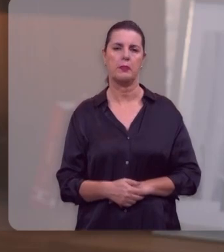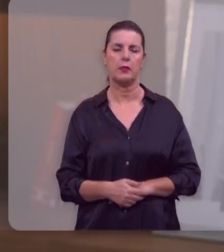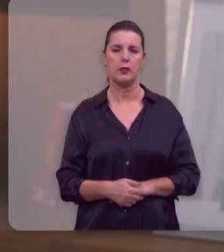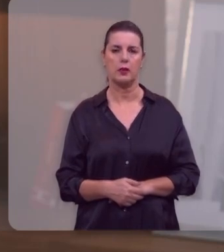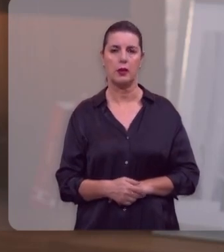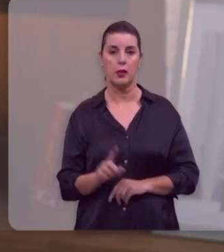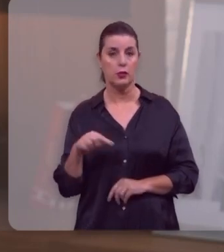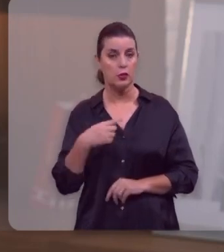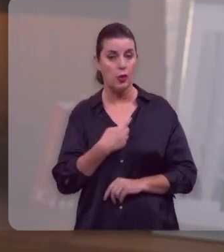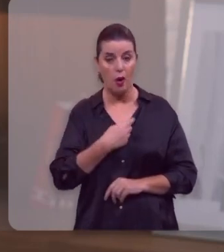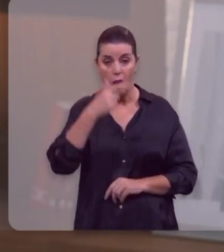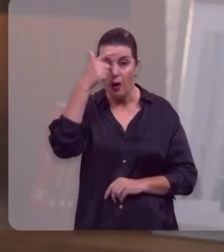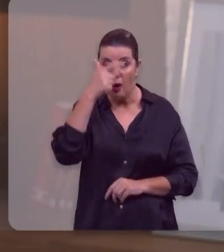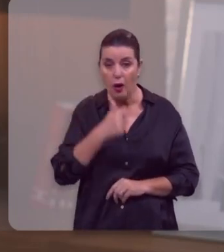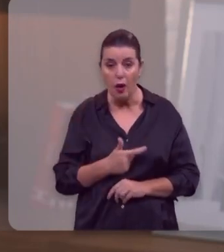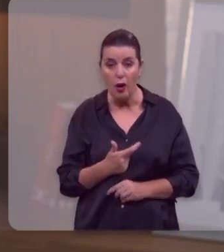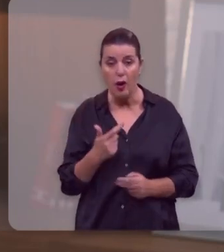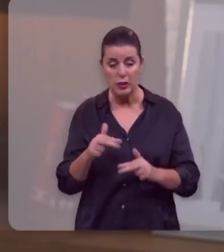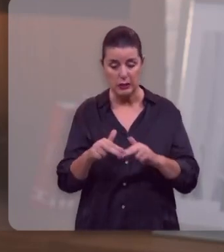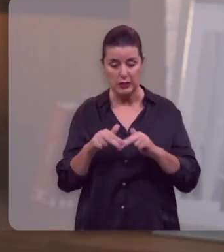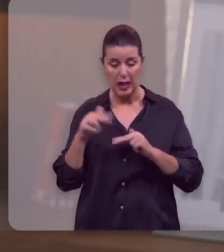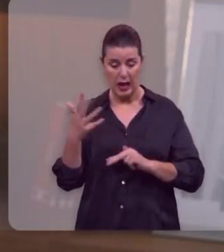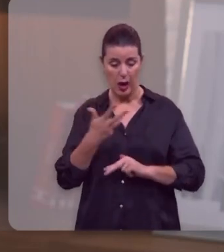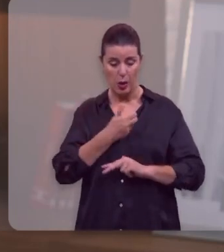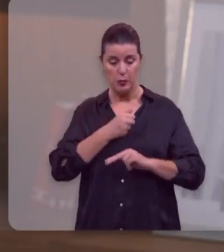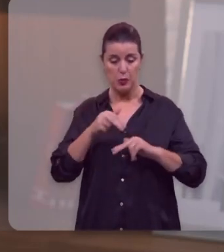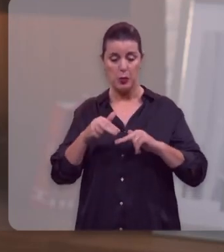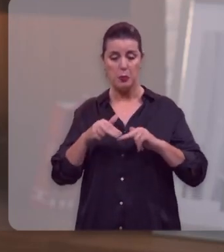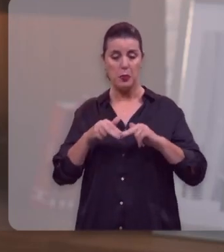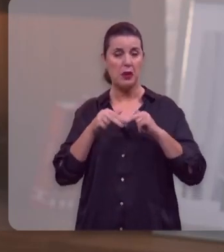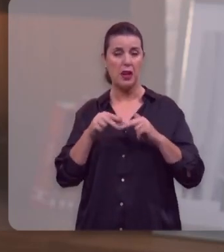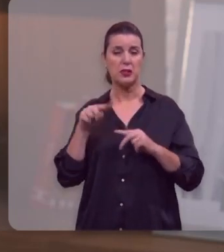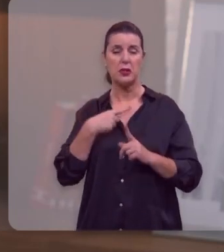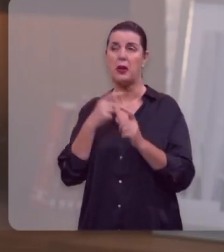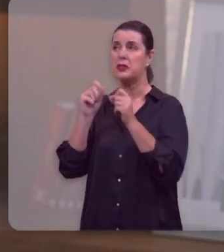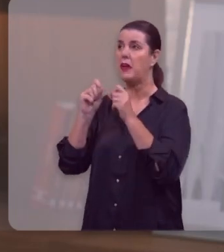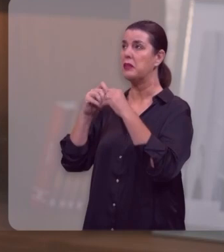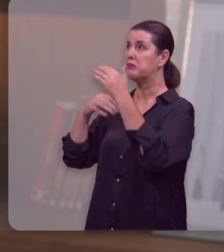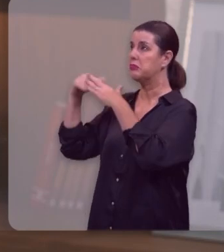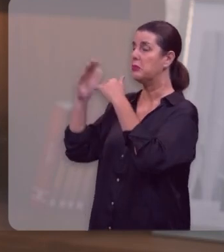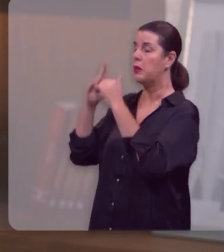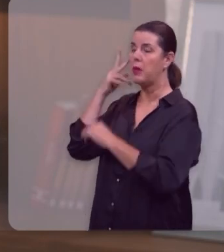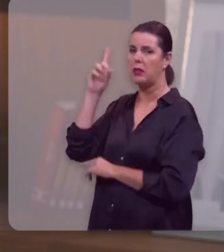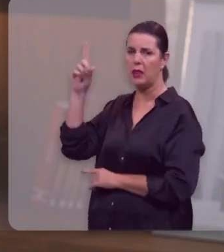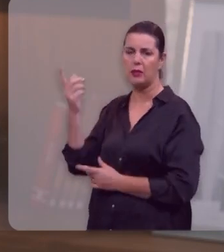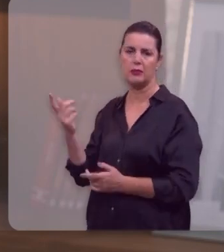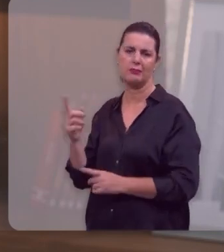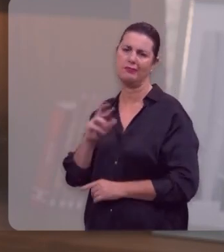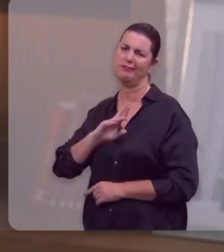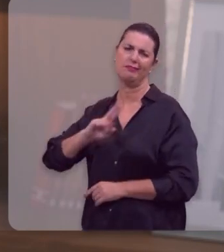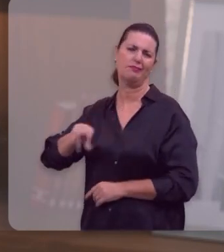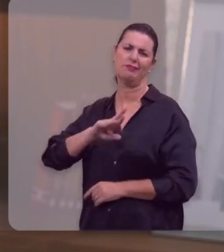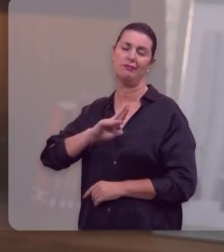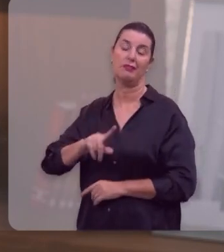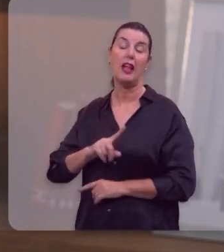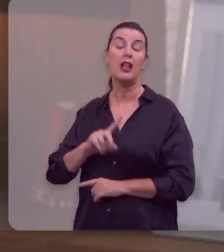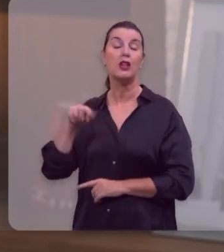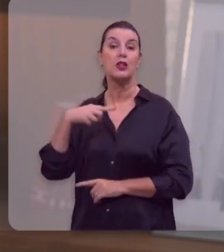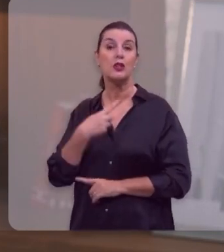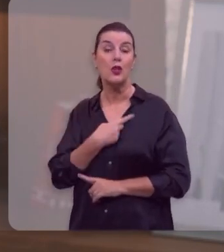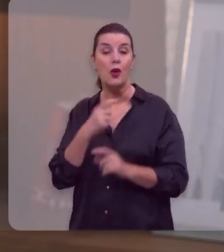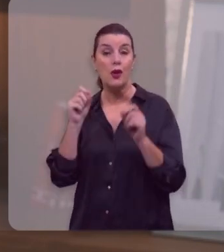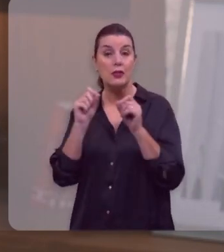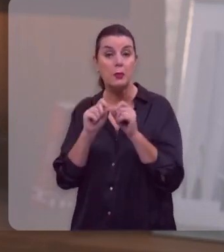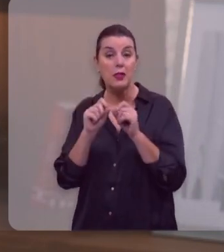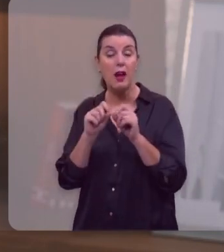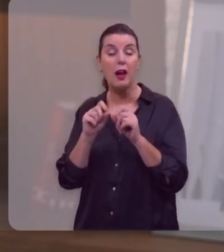Nós não somos salvos por aquilo que nós fazemos para Deus, mas por aquilo que Deus fez por nós